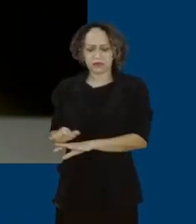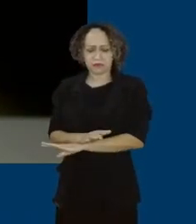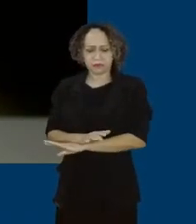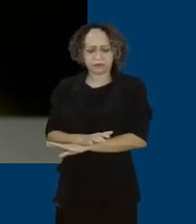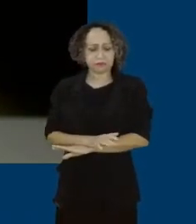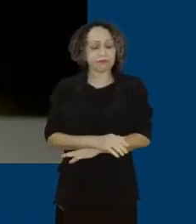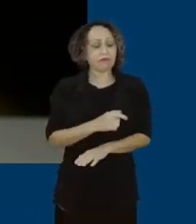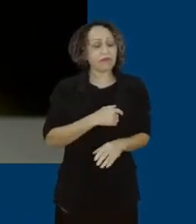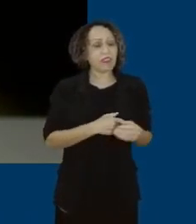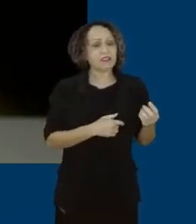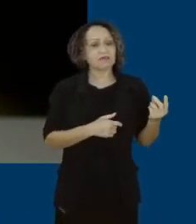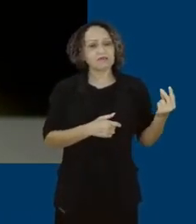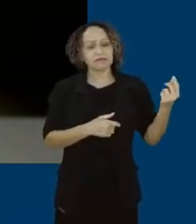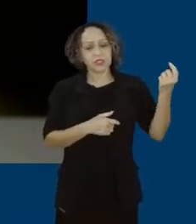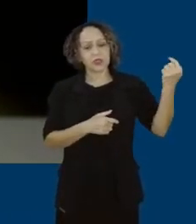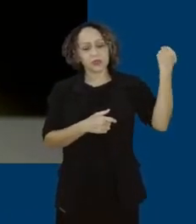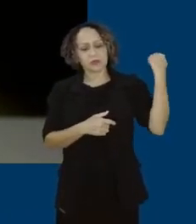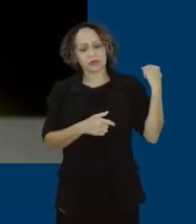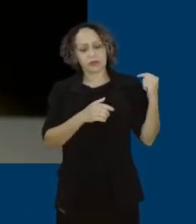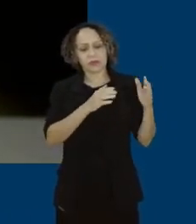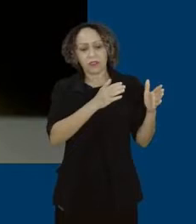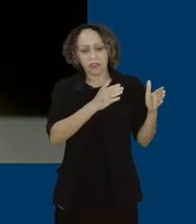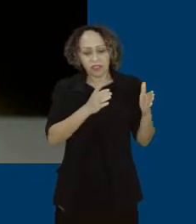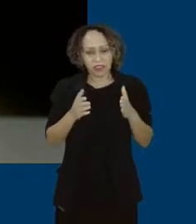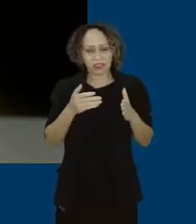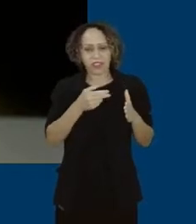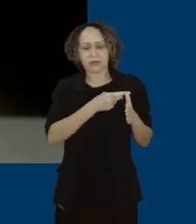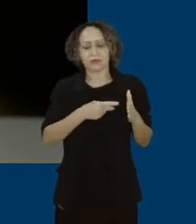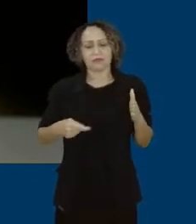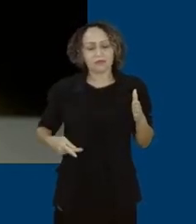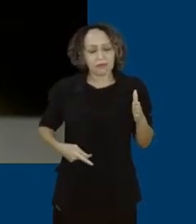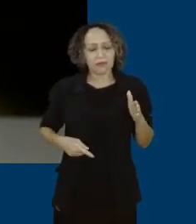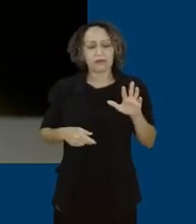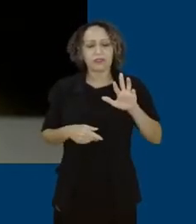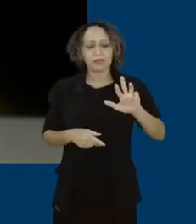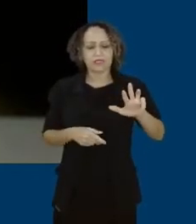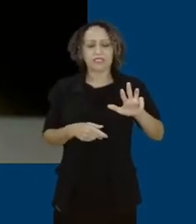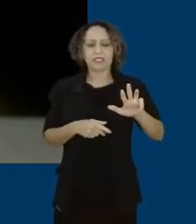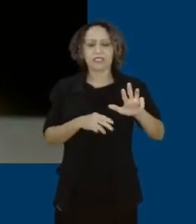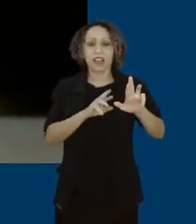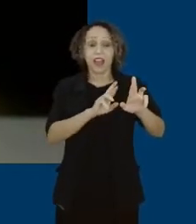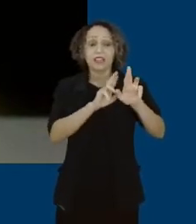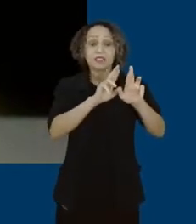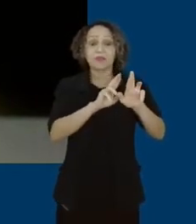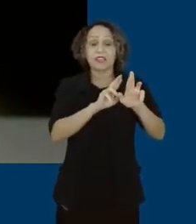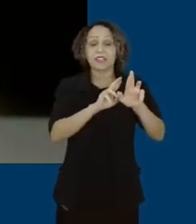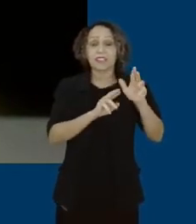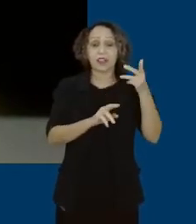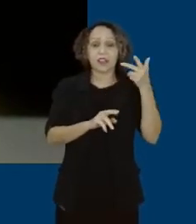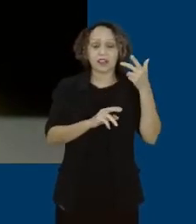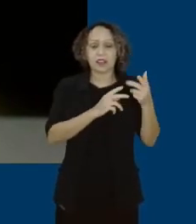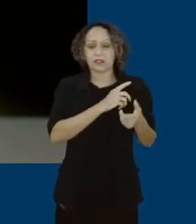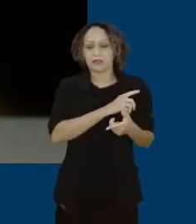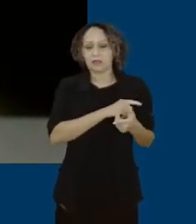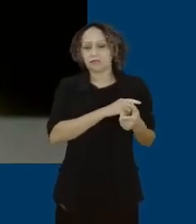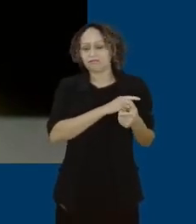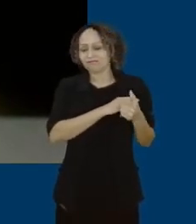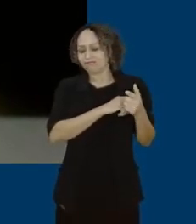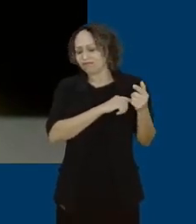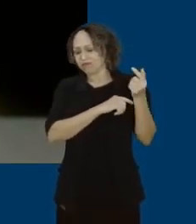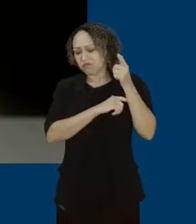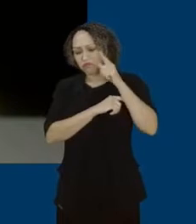o medo e agora a esperança vai vencer o ódio também, o amor vai vencer o ódio.